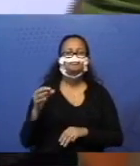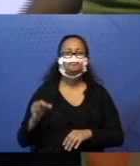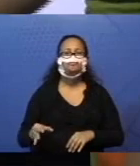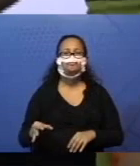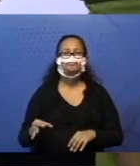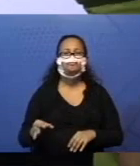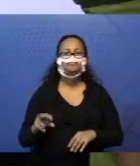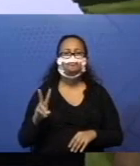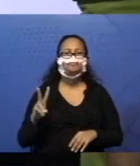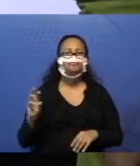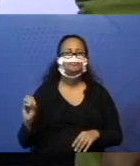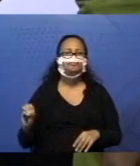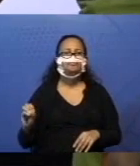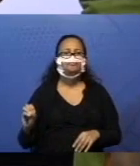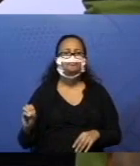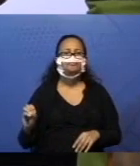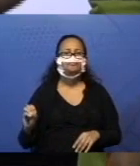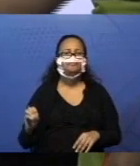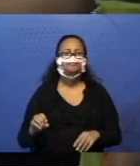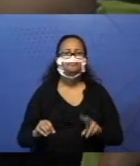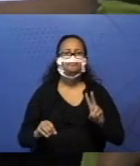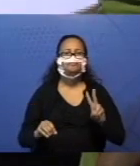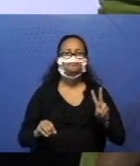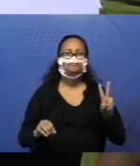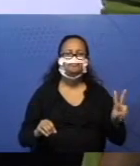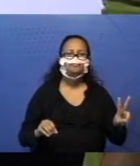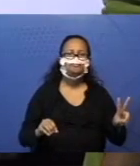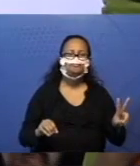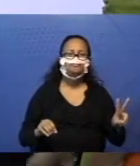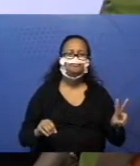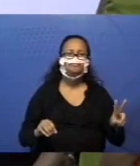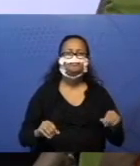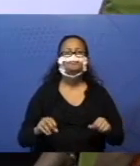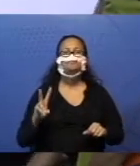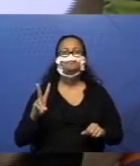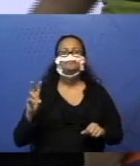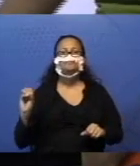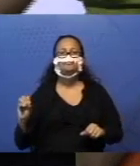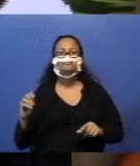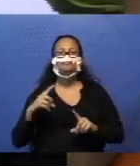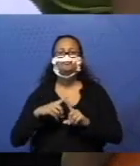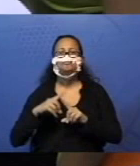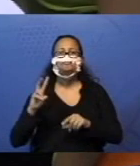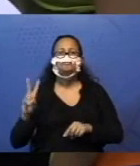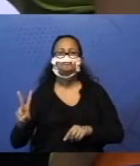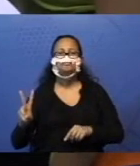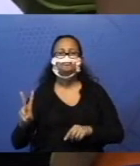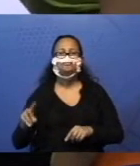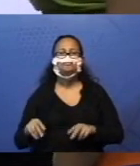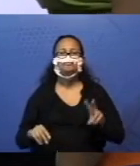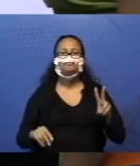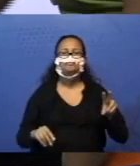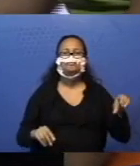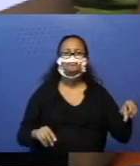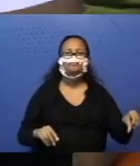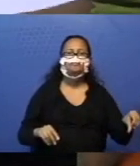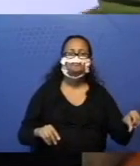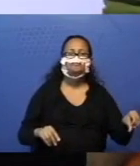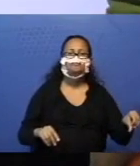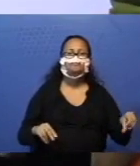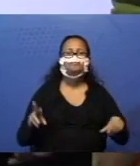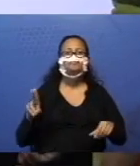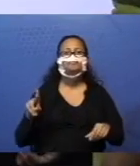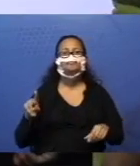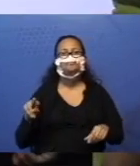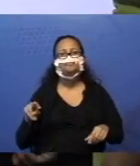O vinte. Vinte e dois é igual a vinte mais dois. Vinte e nove é igual